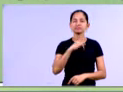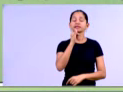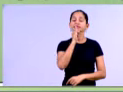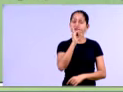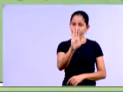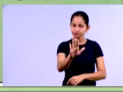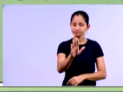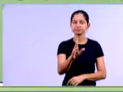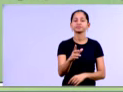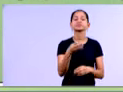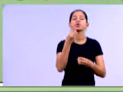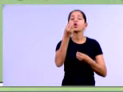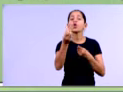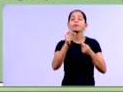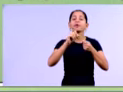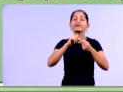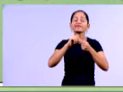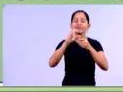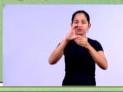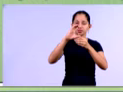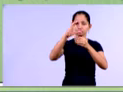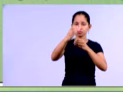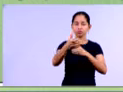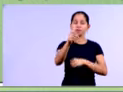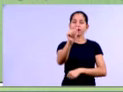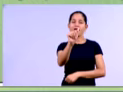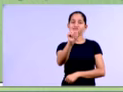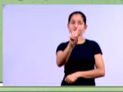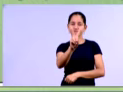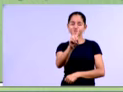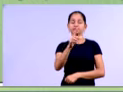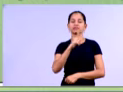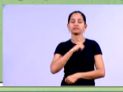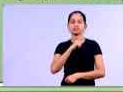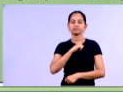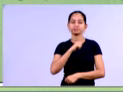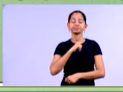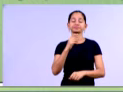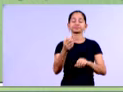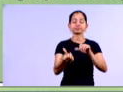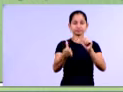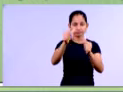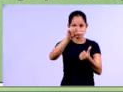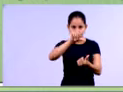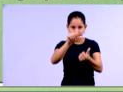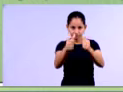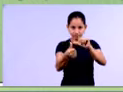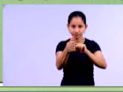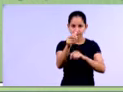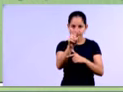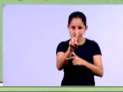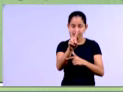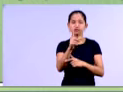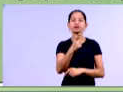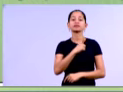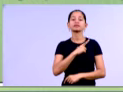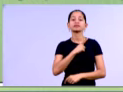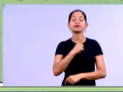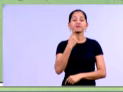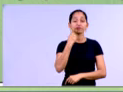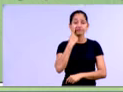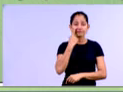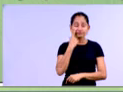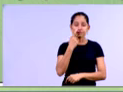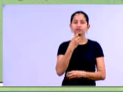conceito de análise vertical, né, vamos chamar de AV. Análise vertical, AV, visa medir a